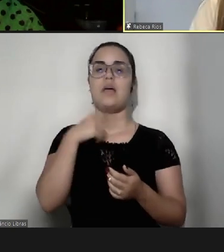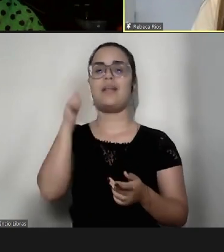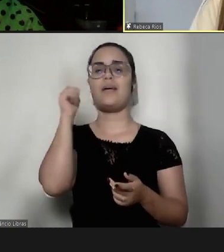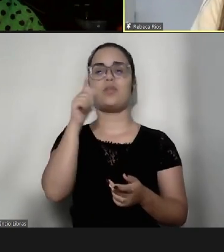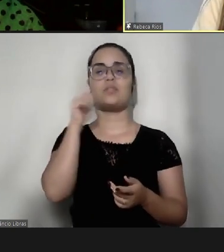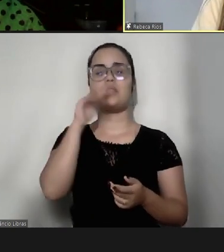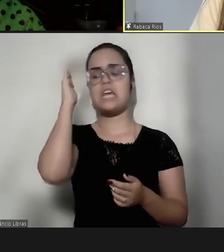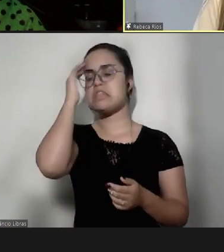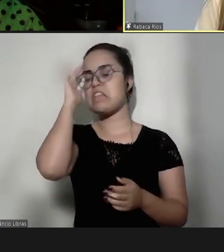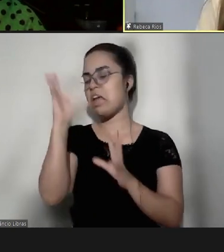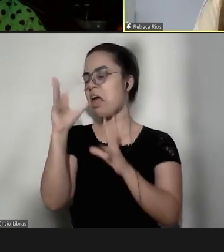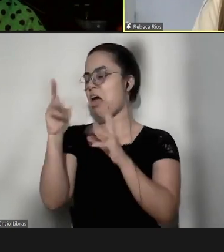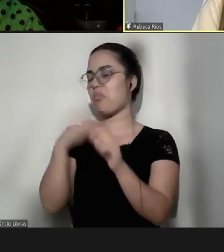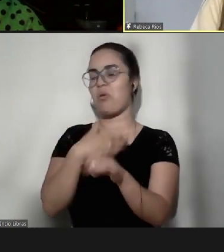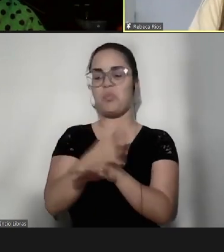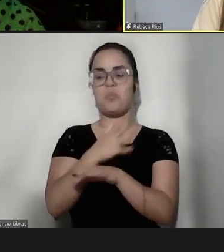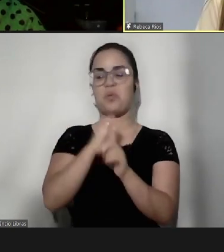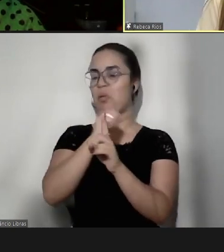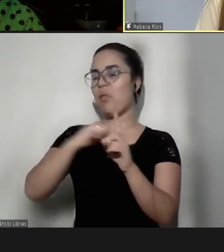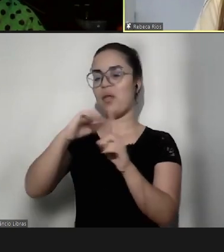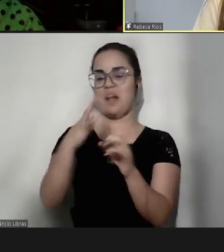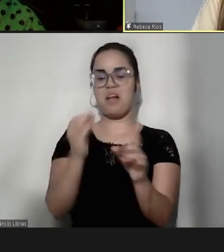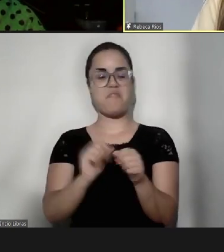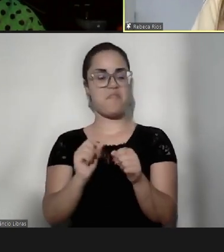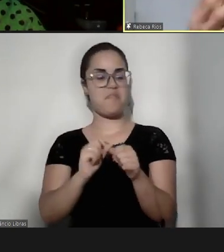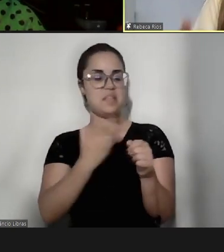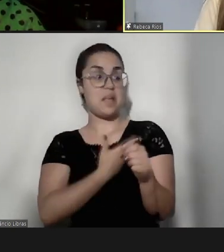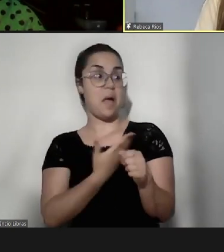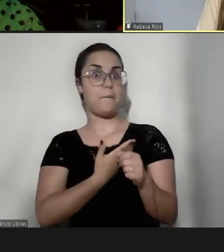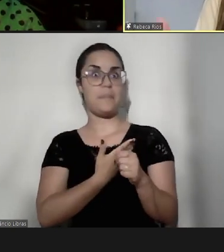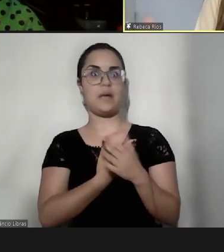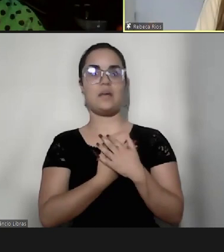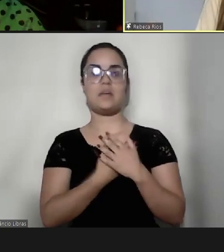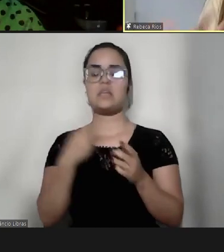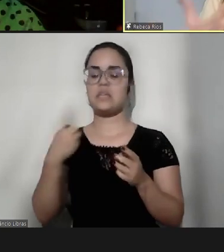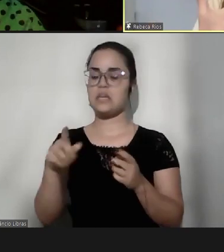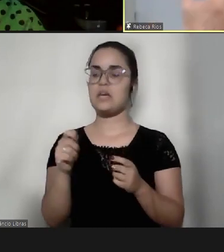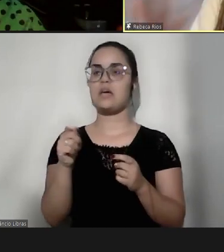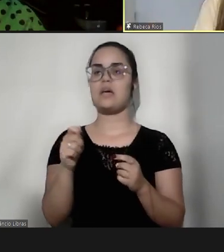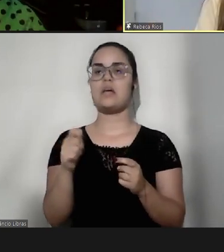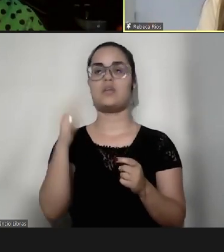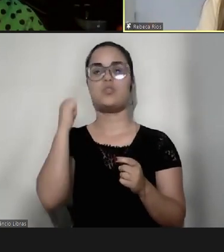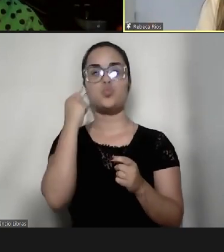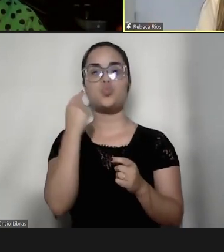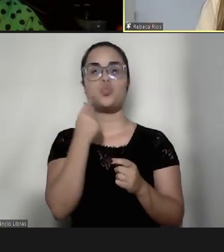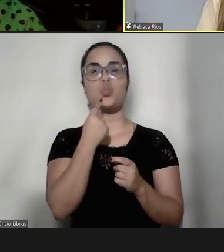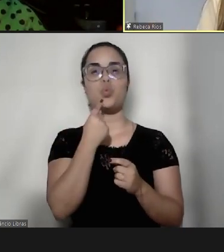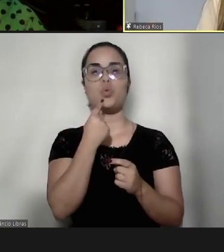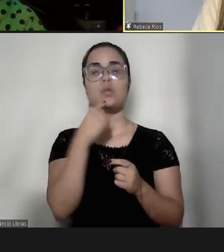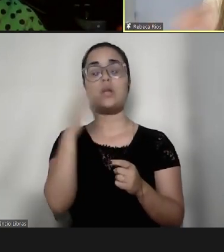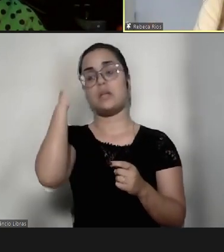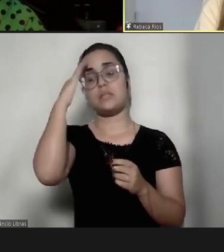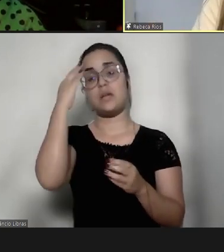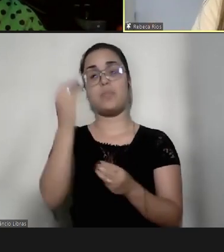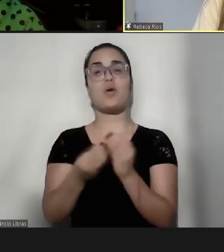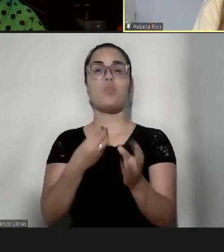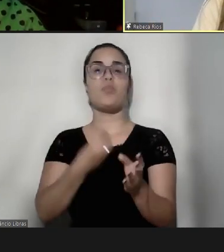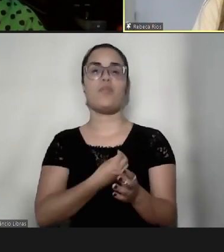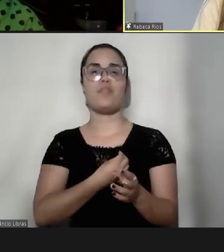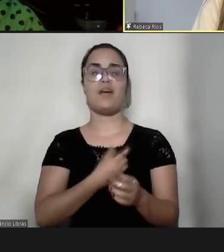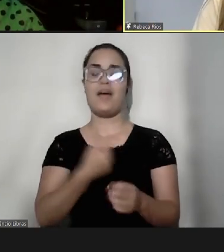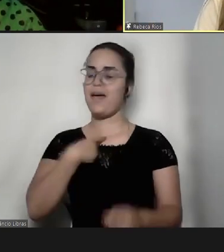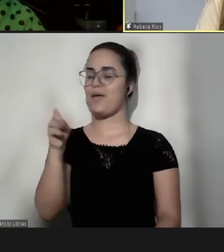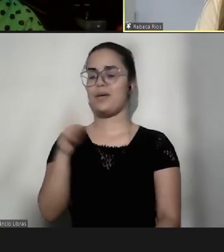interagir, socializar, fazer amigos, que ele nasceu surdo, então, ele sabia lidar com aquela surdez dele, eu que não estava